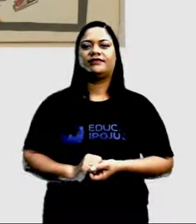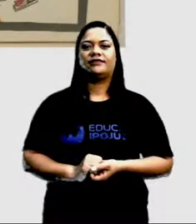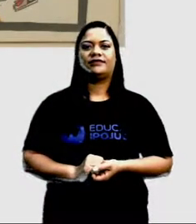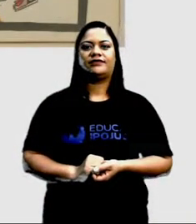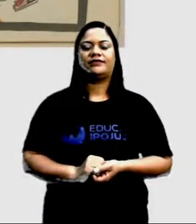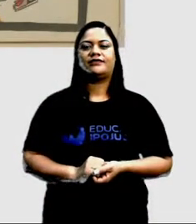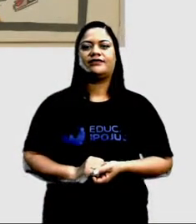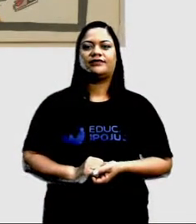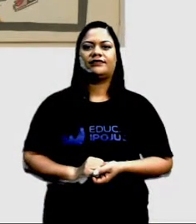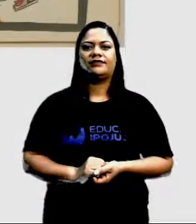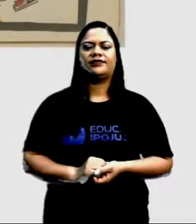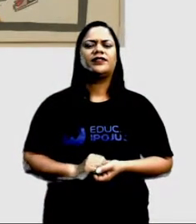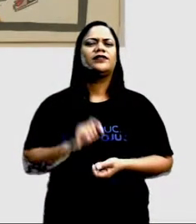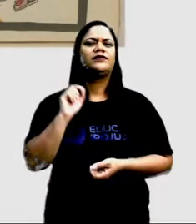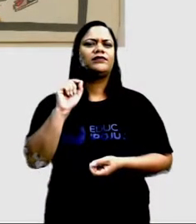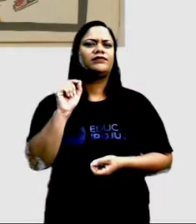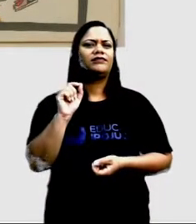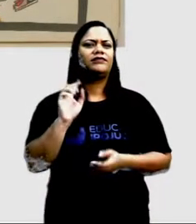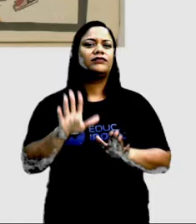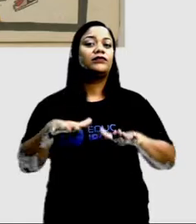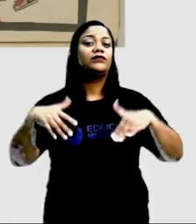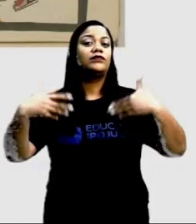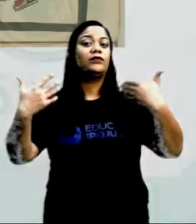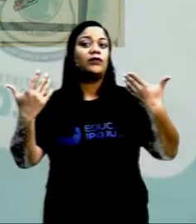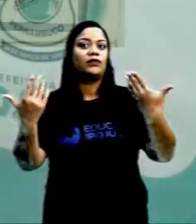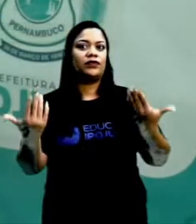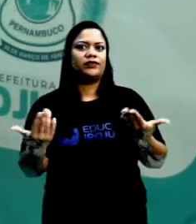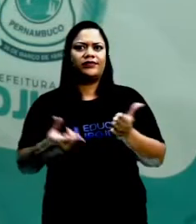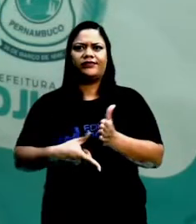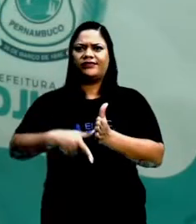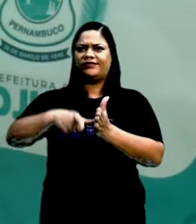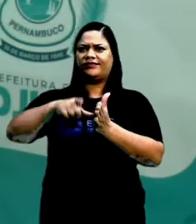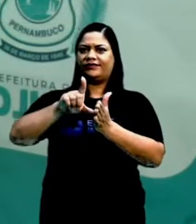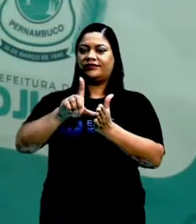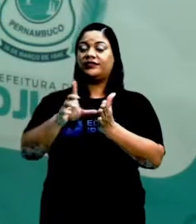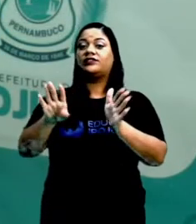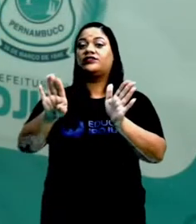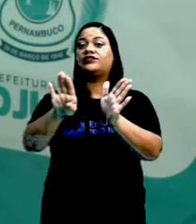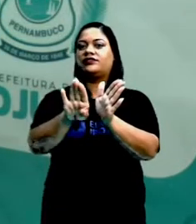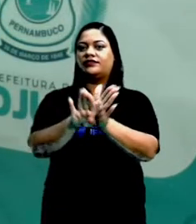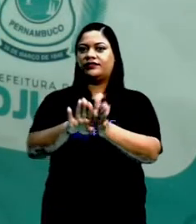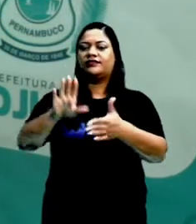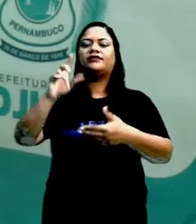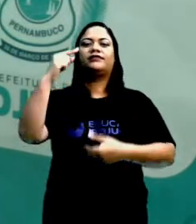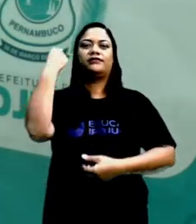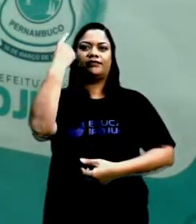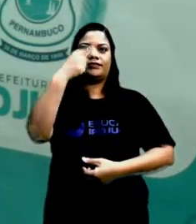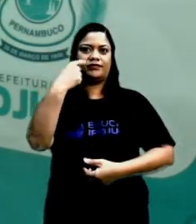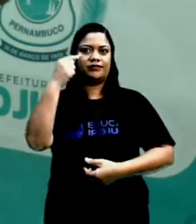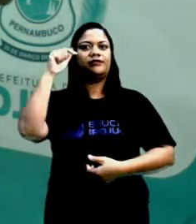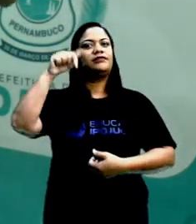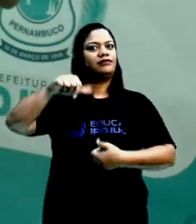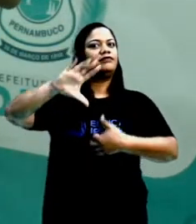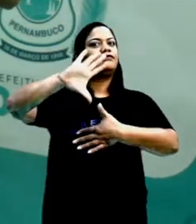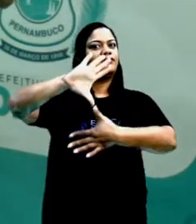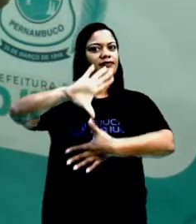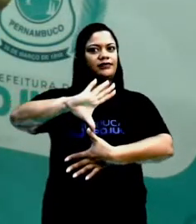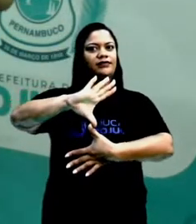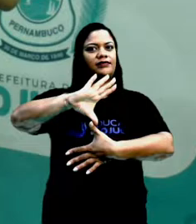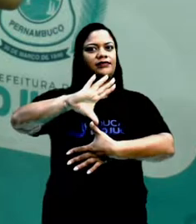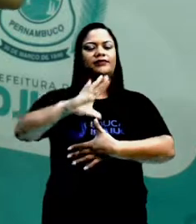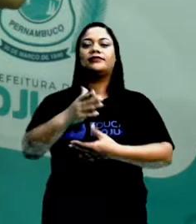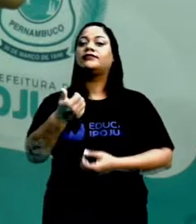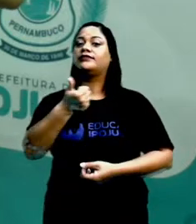antecedentes. Quais foram os antecedentes da chegada dos espanhóis aqui nas Américas?